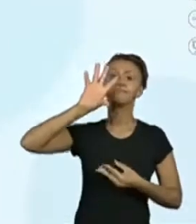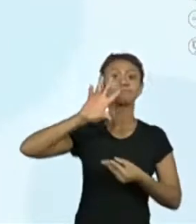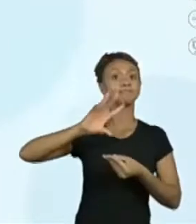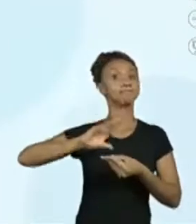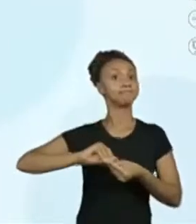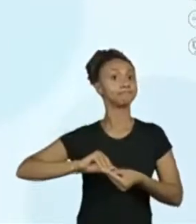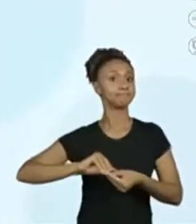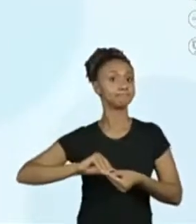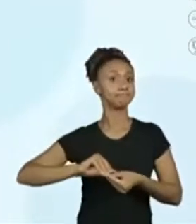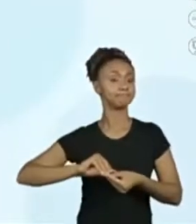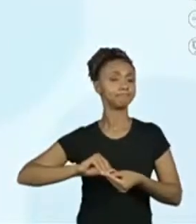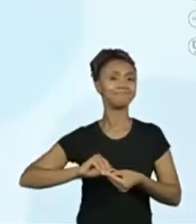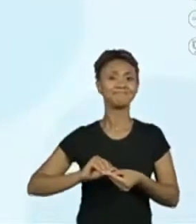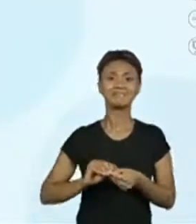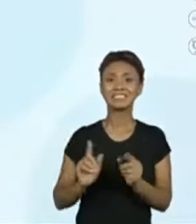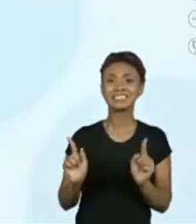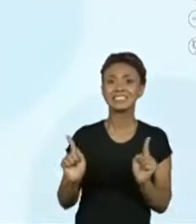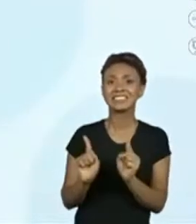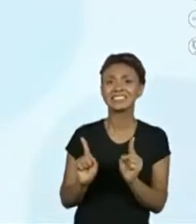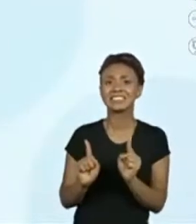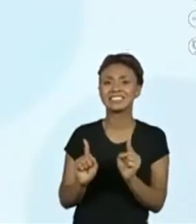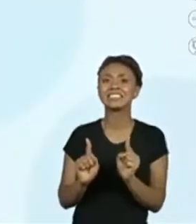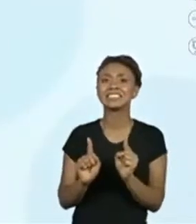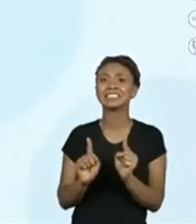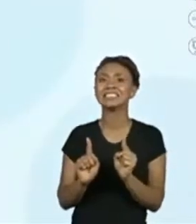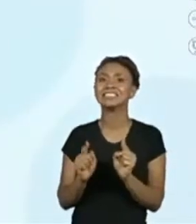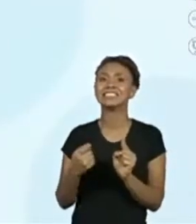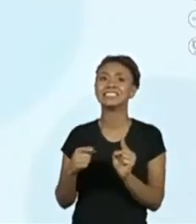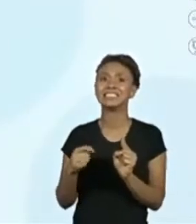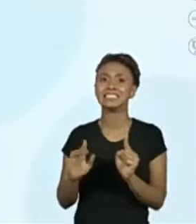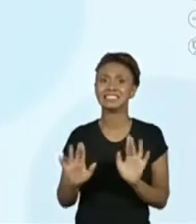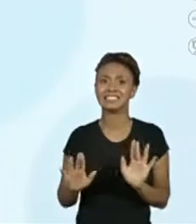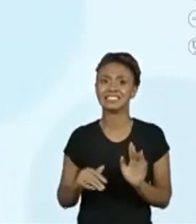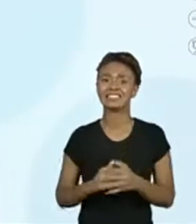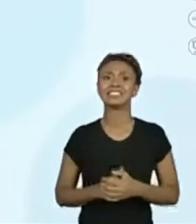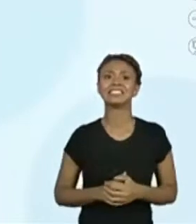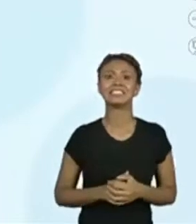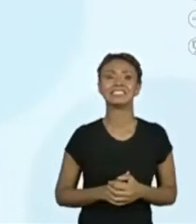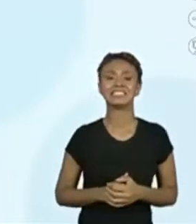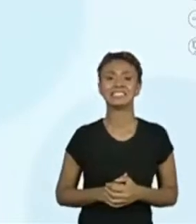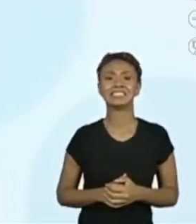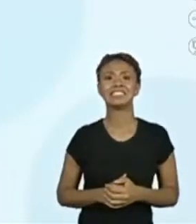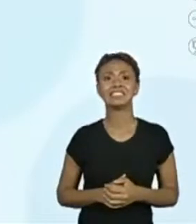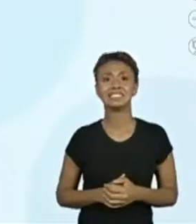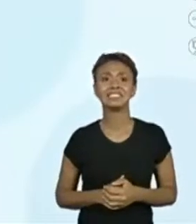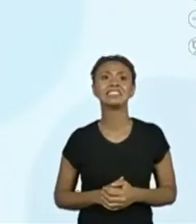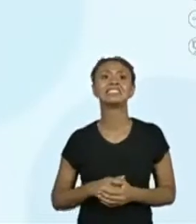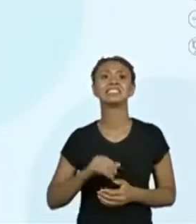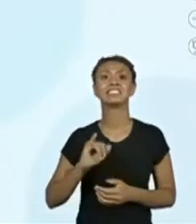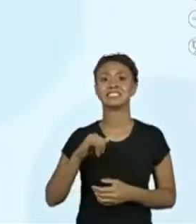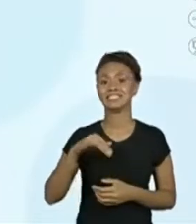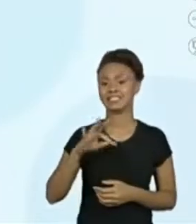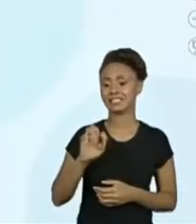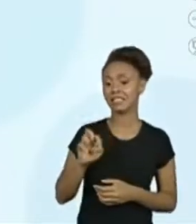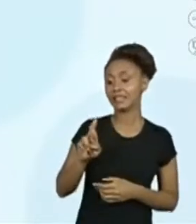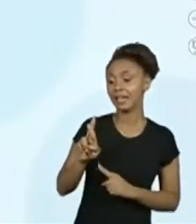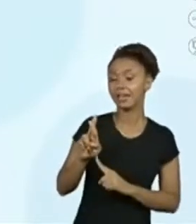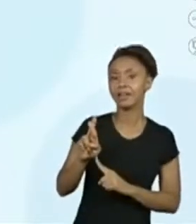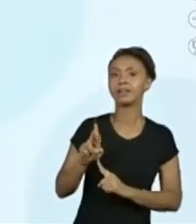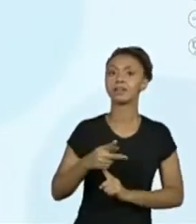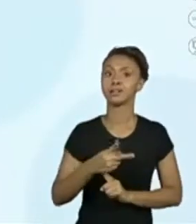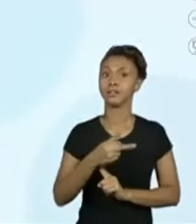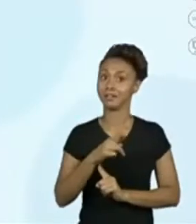interpretações de... meu espaço está pequenininho, eu vou abreviar onde a gente não precisaria, tá? interpretações... Aqui está